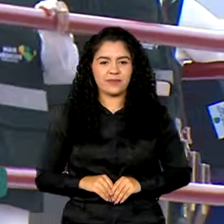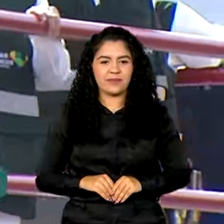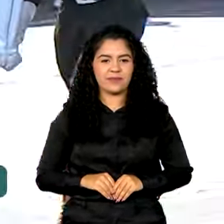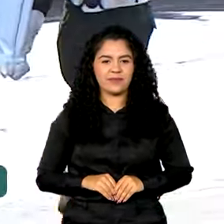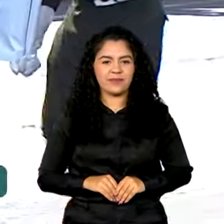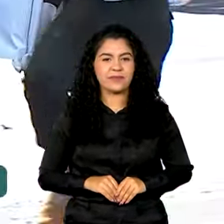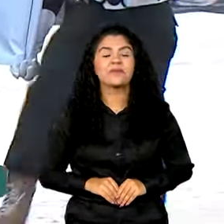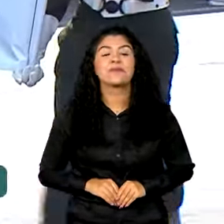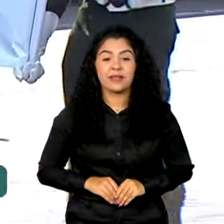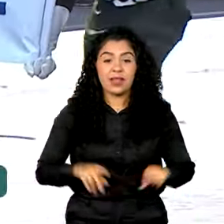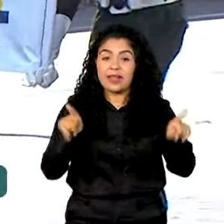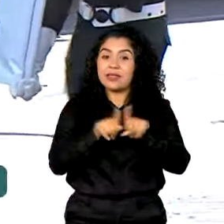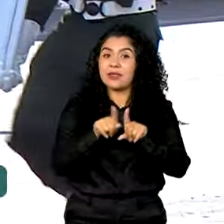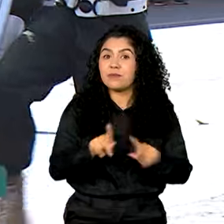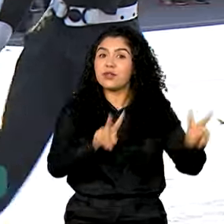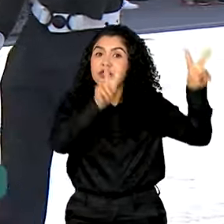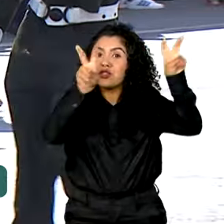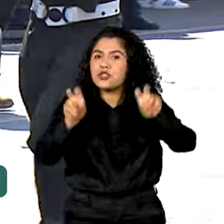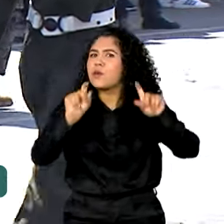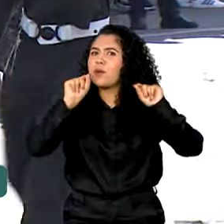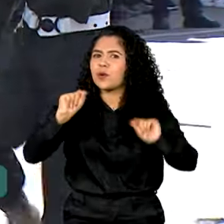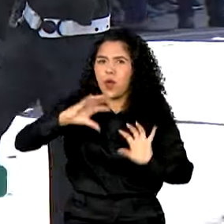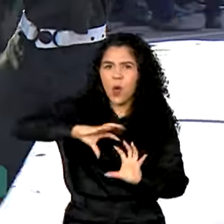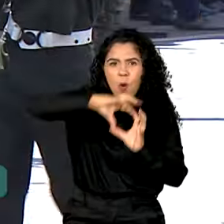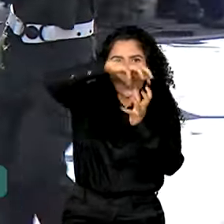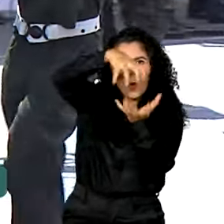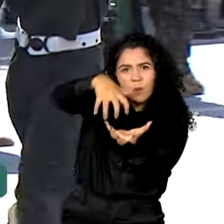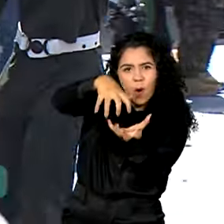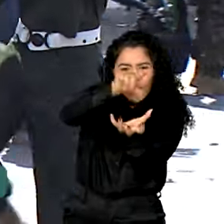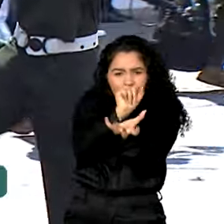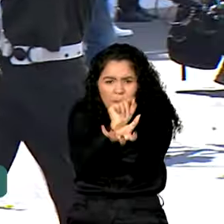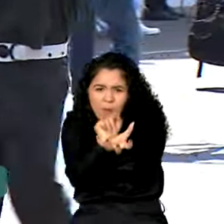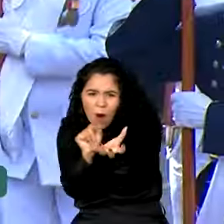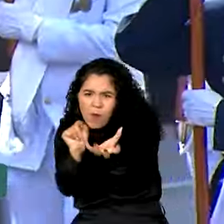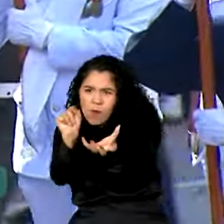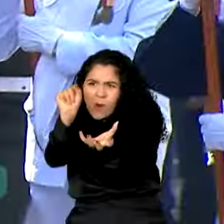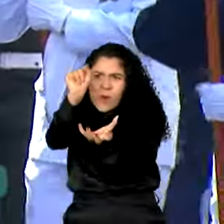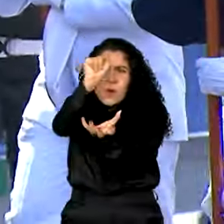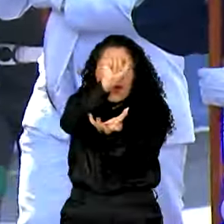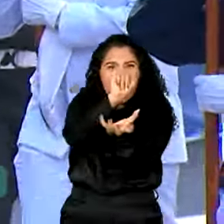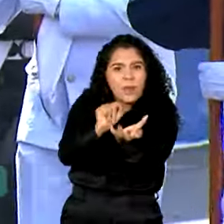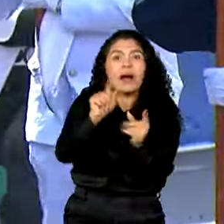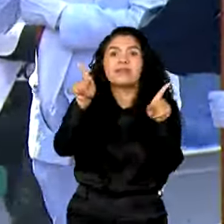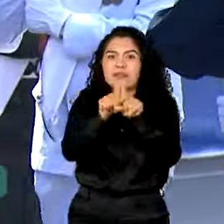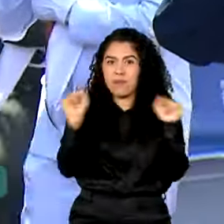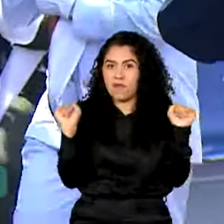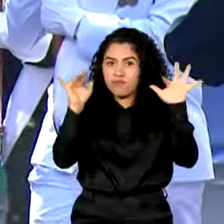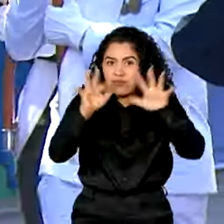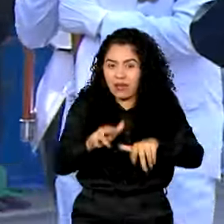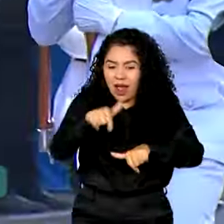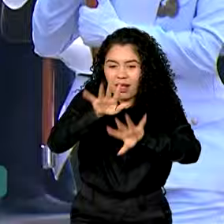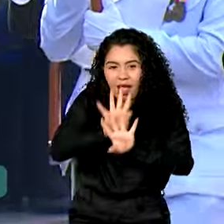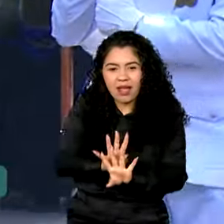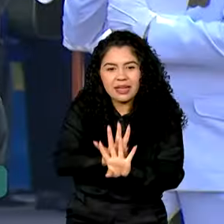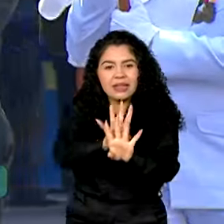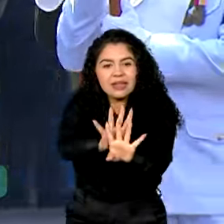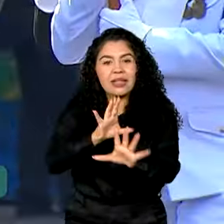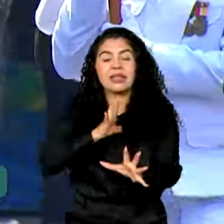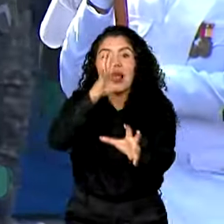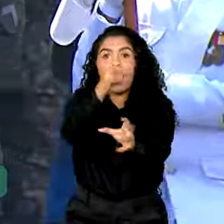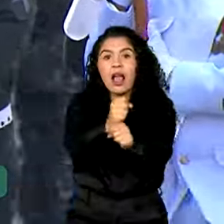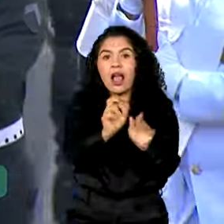Um pouco do mundo também aterrissou no solo de Brasília. Neste ano, 7 de setembro, contou com